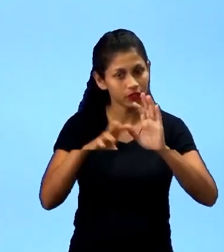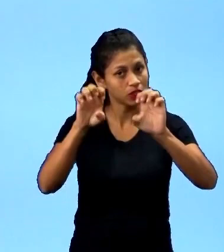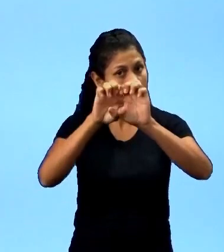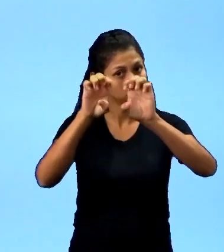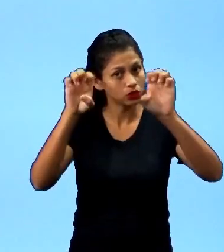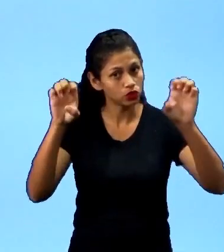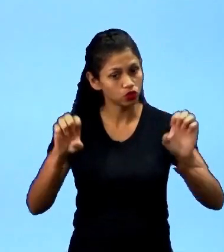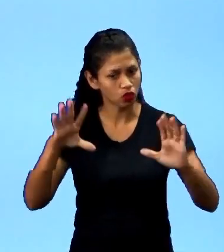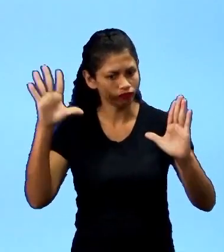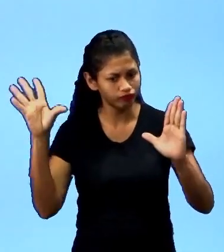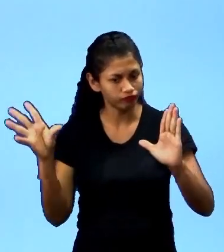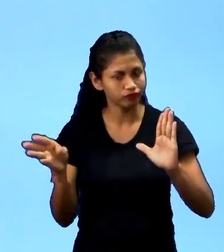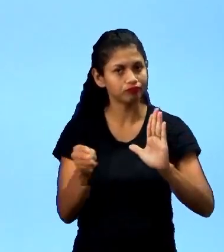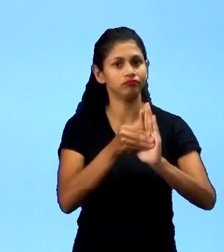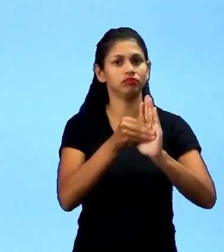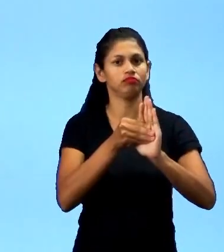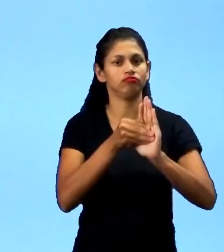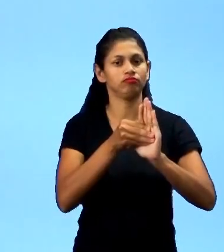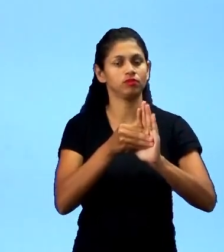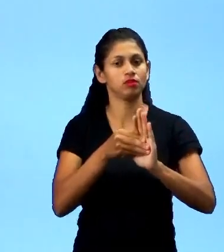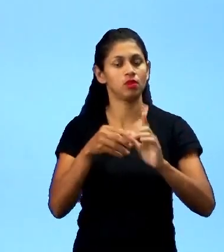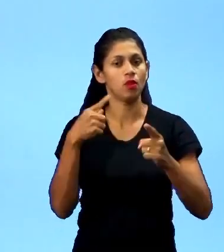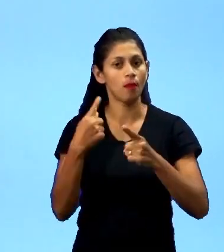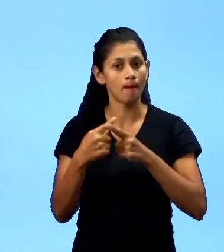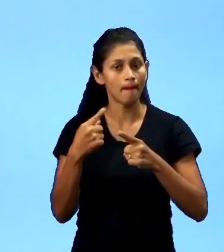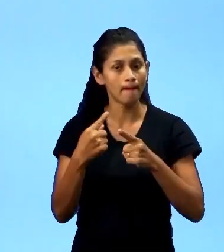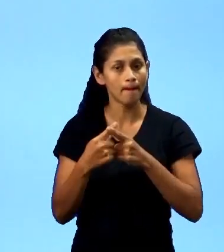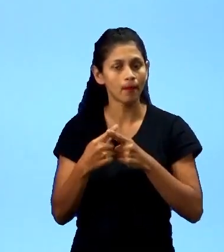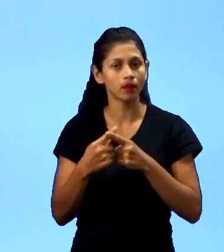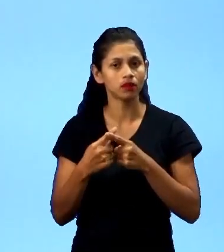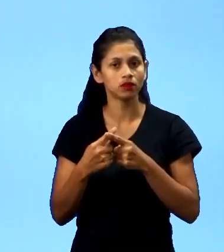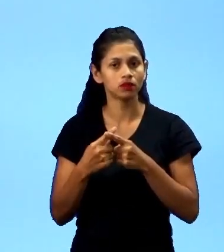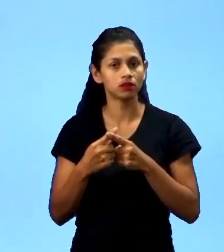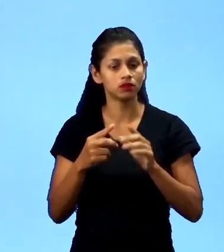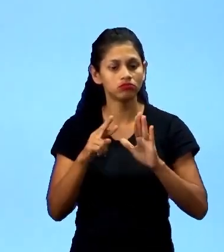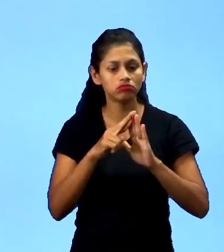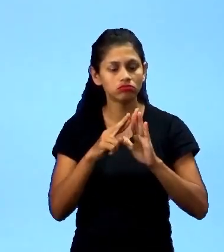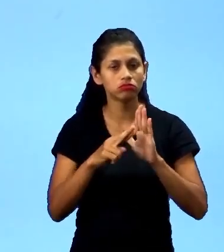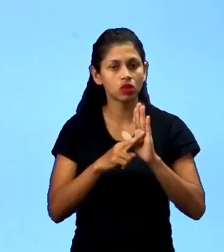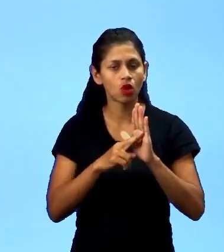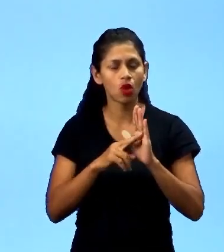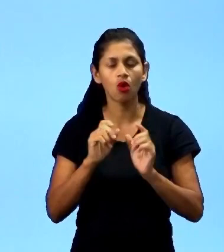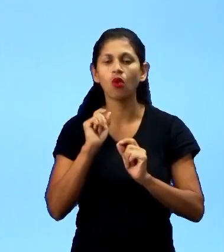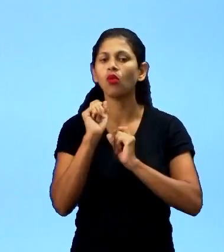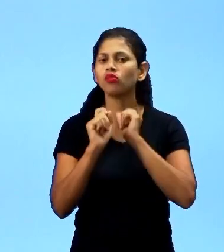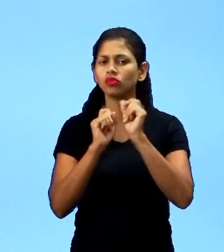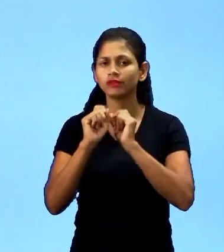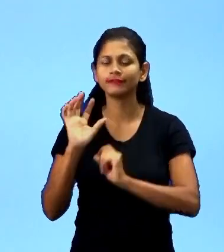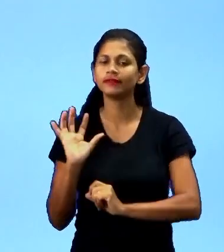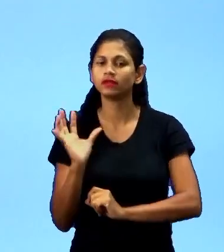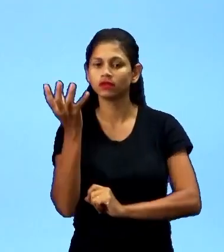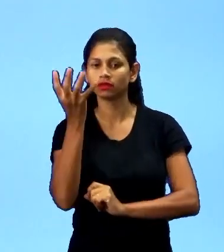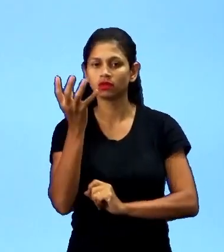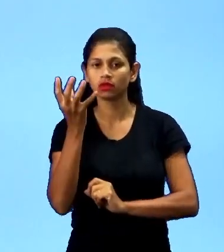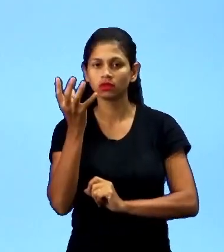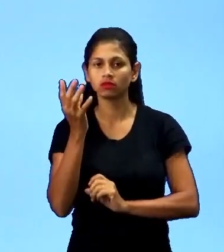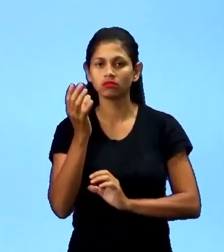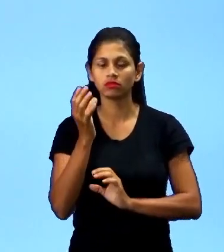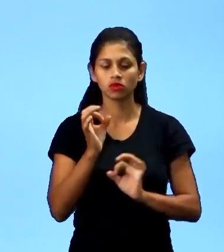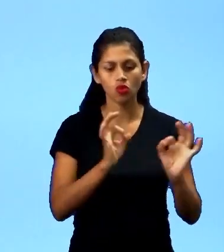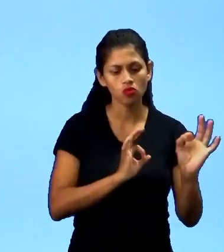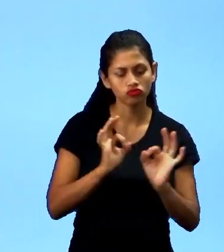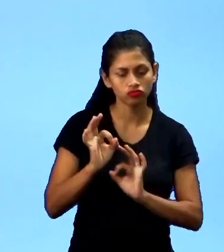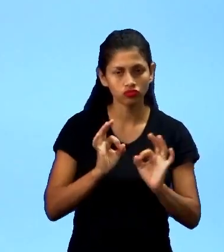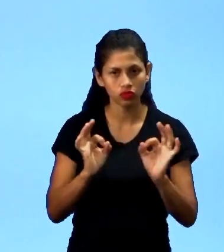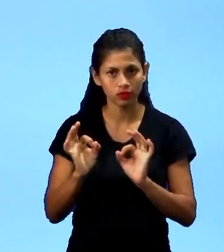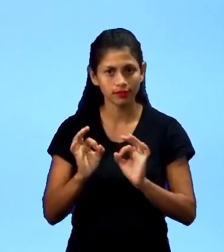fixada, porque a gente quer determinar o que vai acontecer e as consequências e efeitos para a gente poder programar a prática.